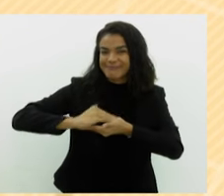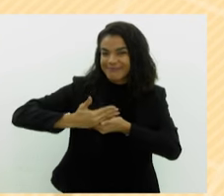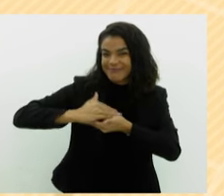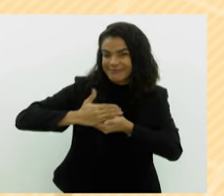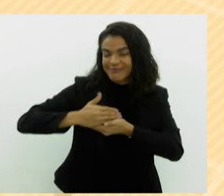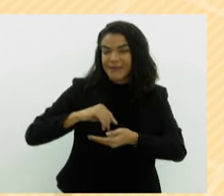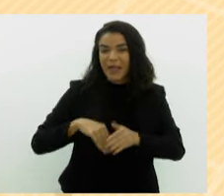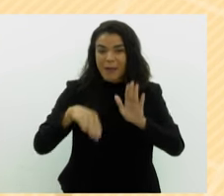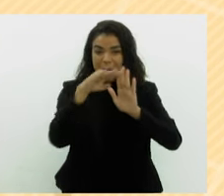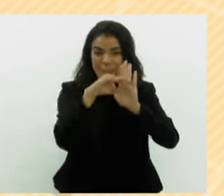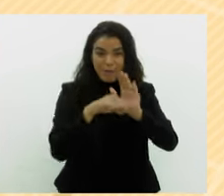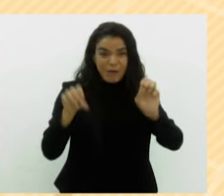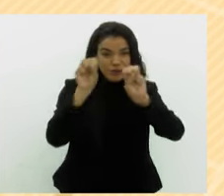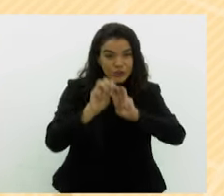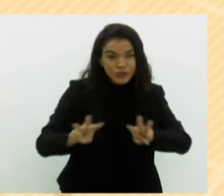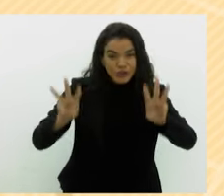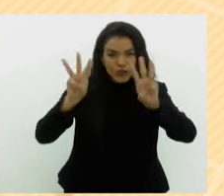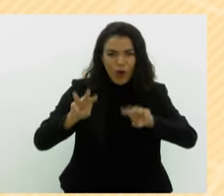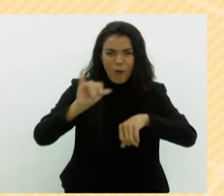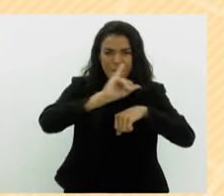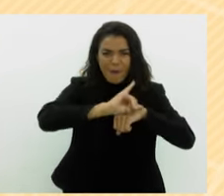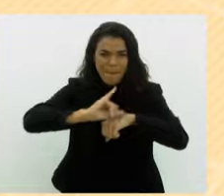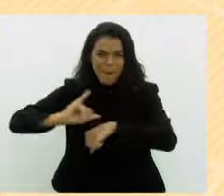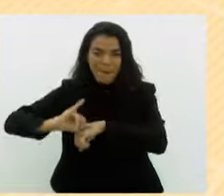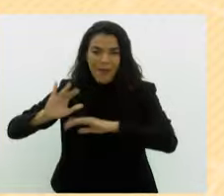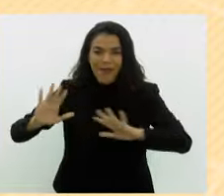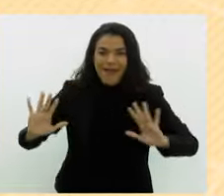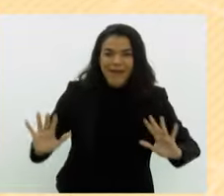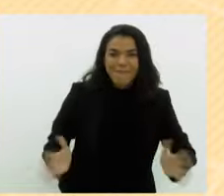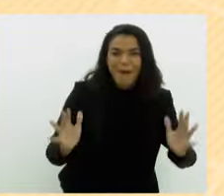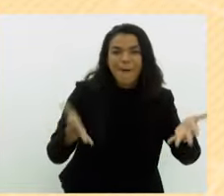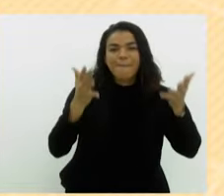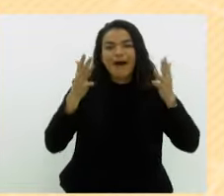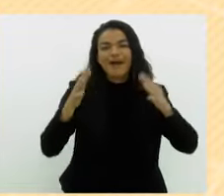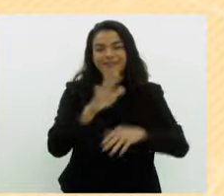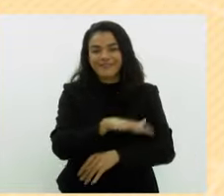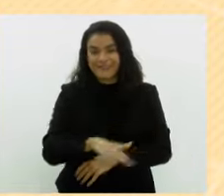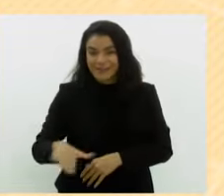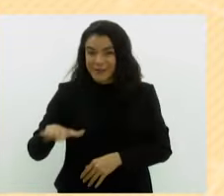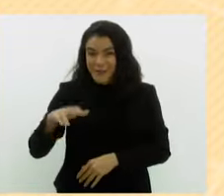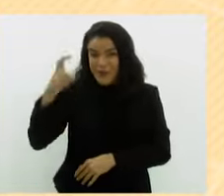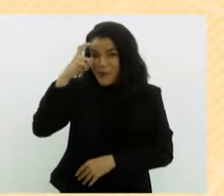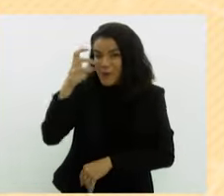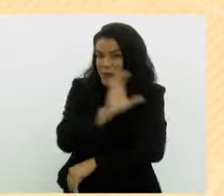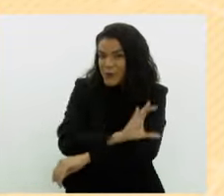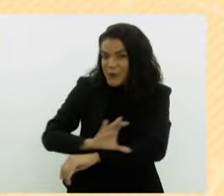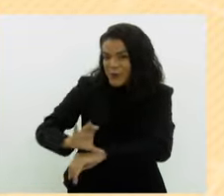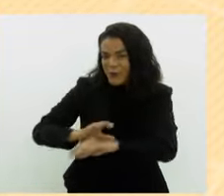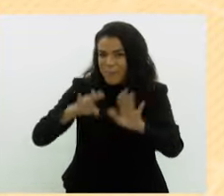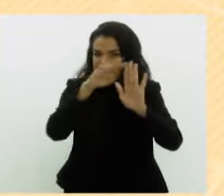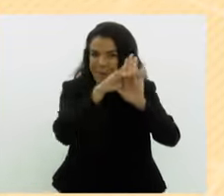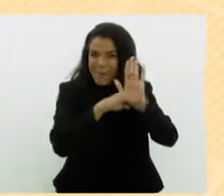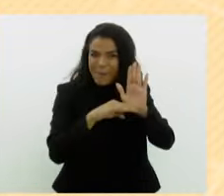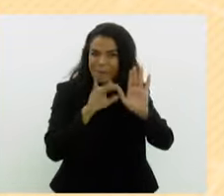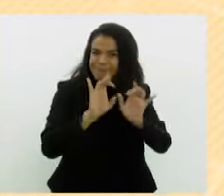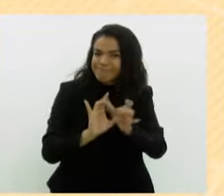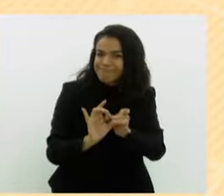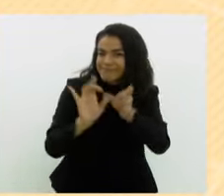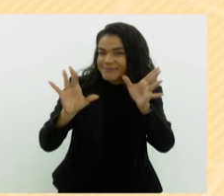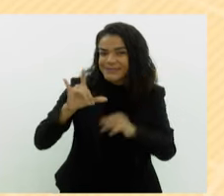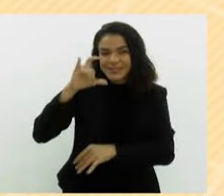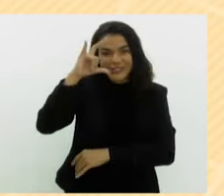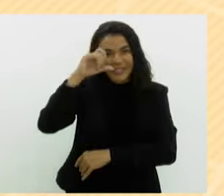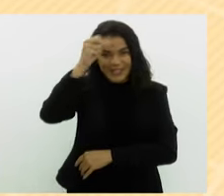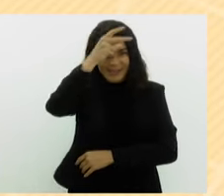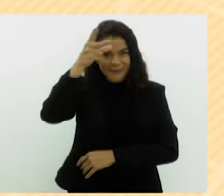A programação vai ter shows, exposições, recriação infantil e muita cultura. A agenda completa está disponível no Instagram da